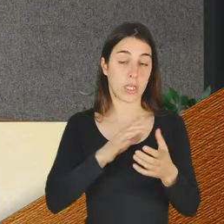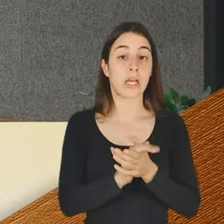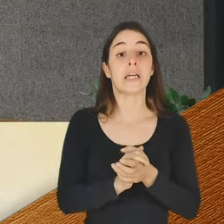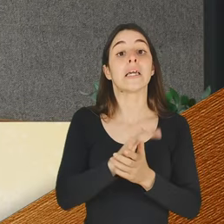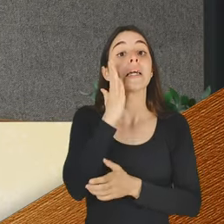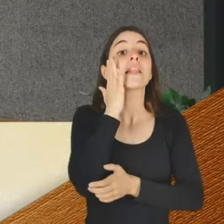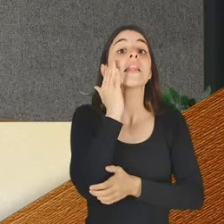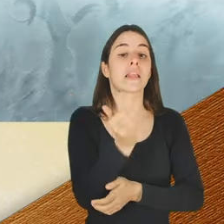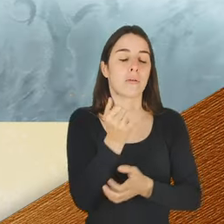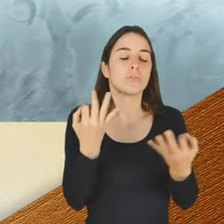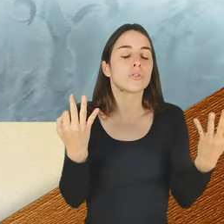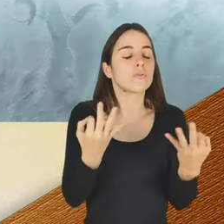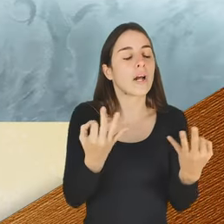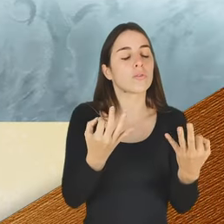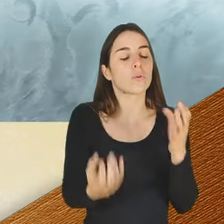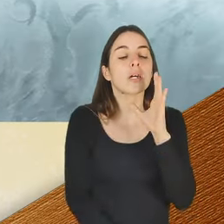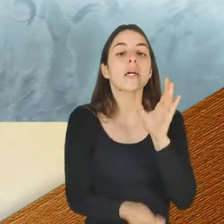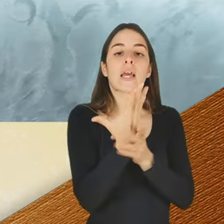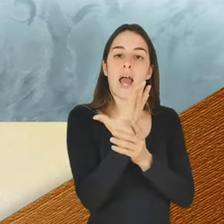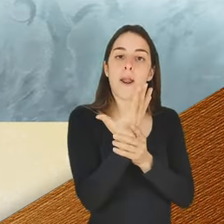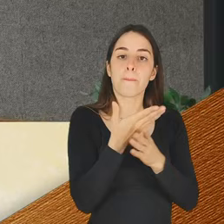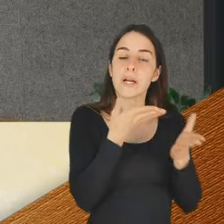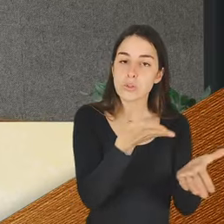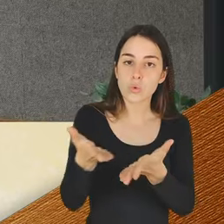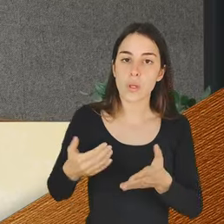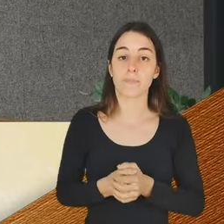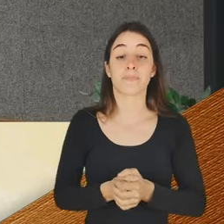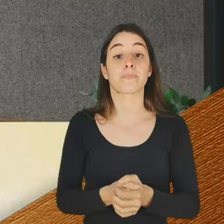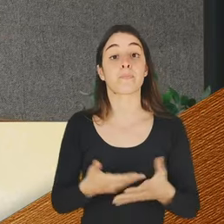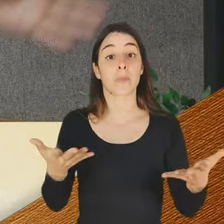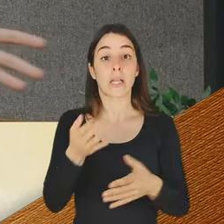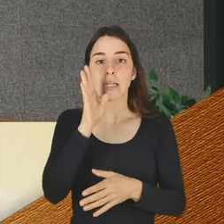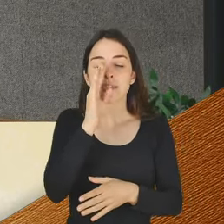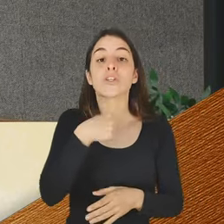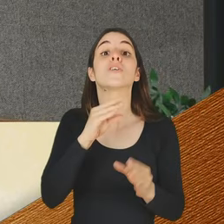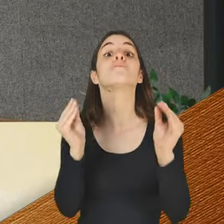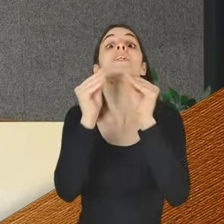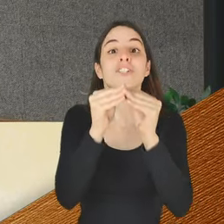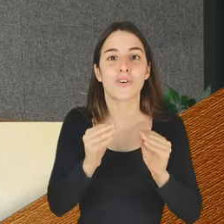casa. E até estou a ter aqui uma ideia. E que tal para quebrar alguns estigmas se déssemos uma beijoca?